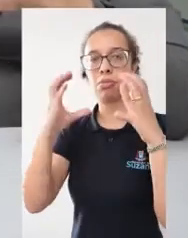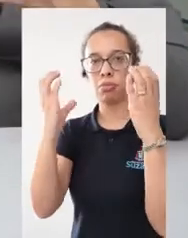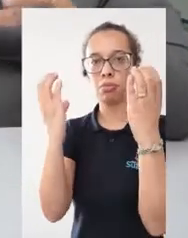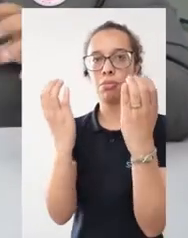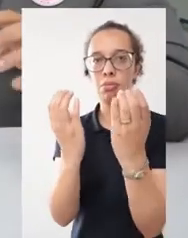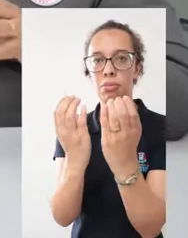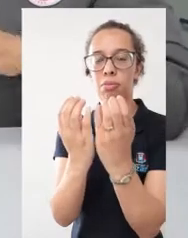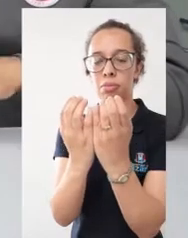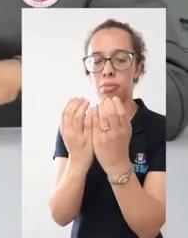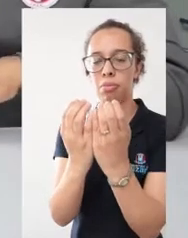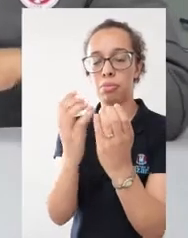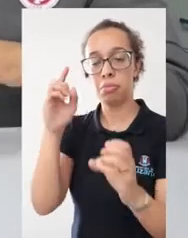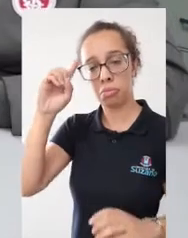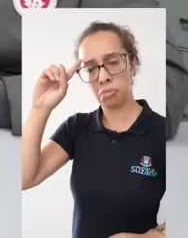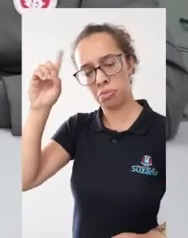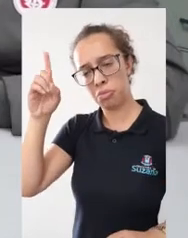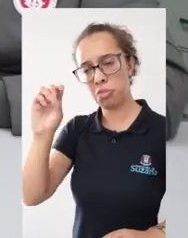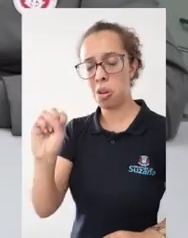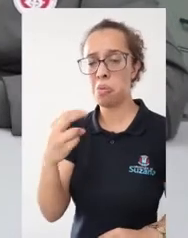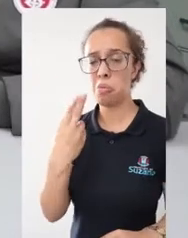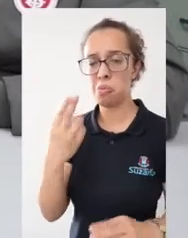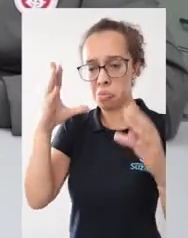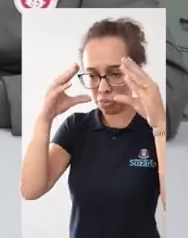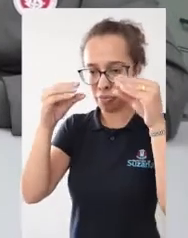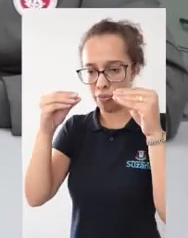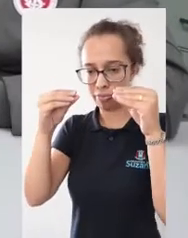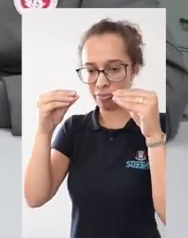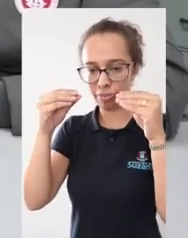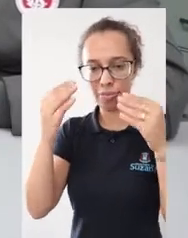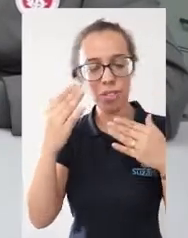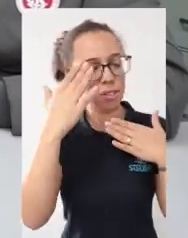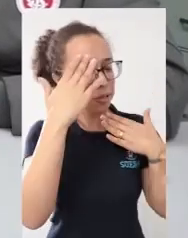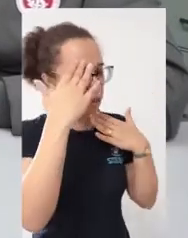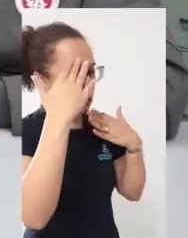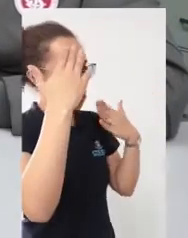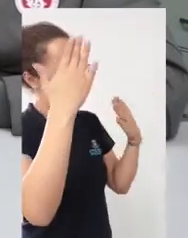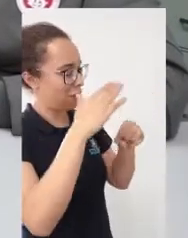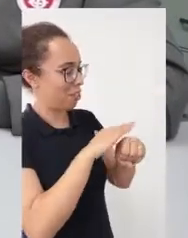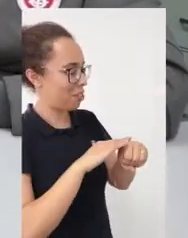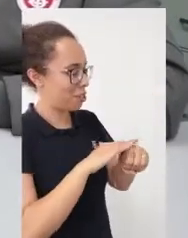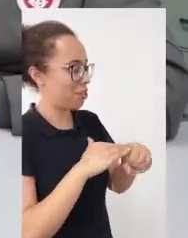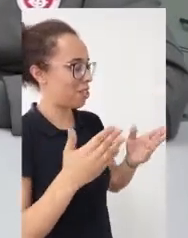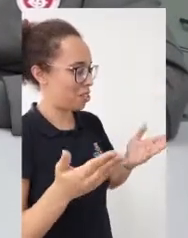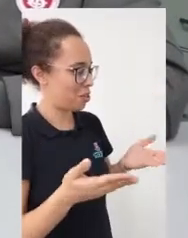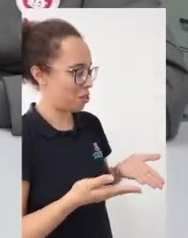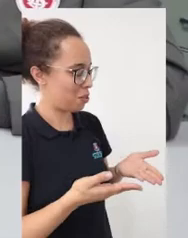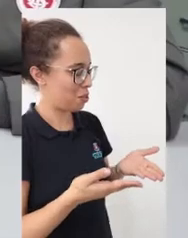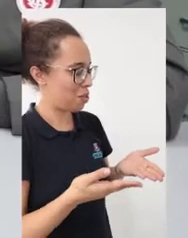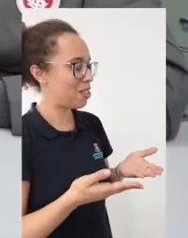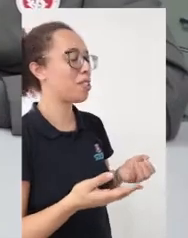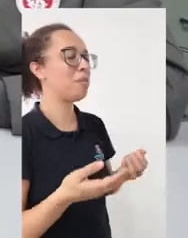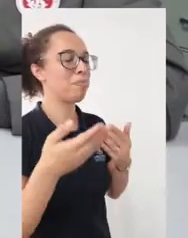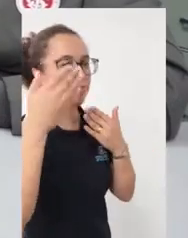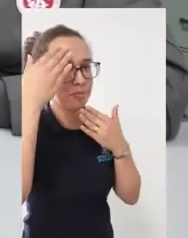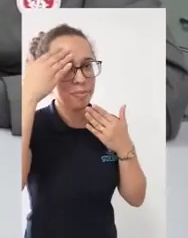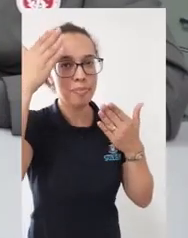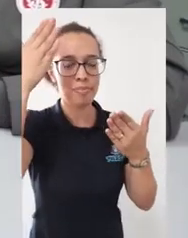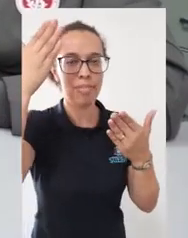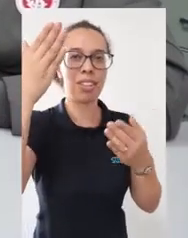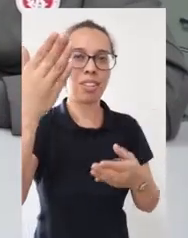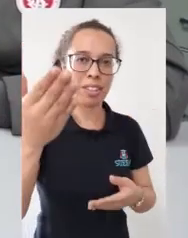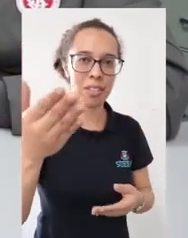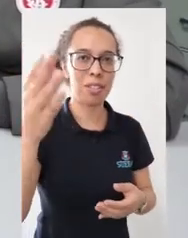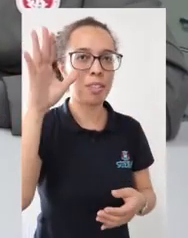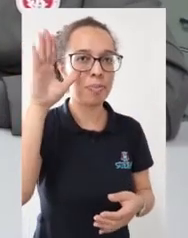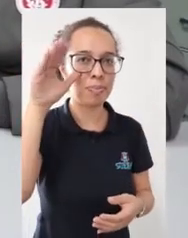parte ou noturna ou diurna. Tá certo, secretário. Muito obrigada pela sua participação com a gente. O Fique por Dentro vai ficando por aqui.